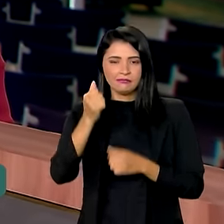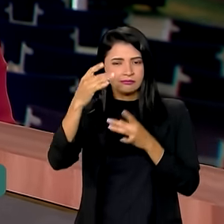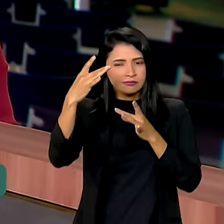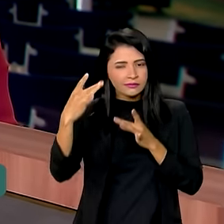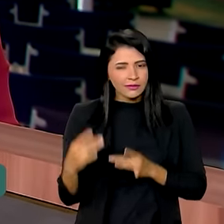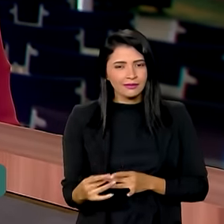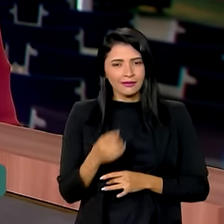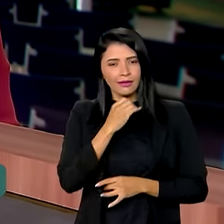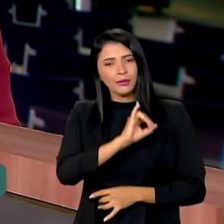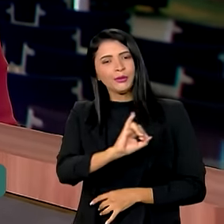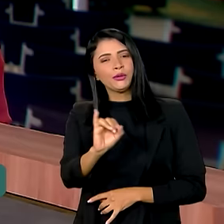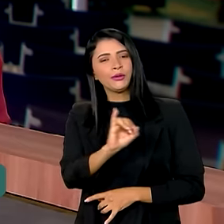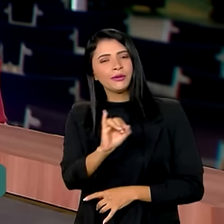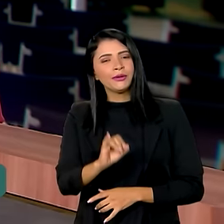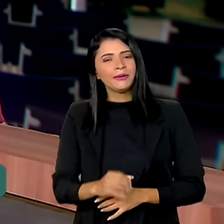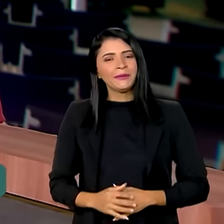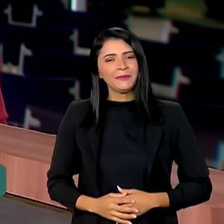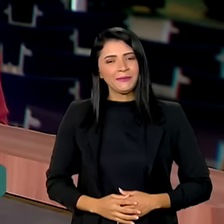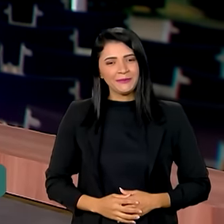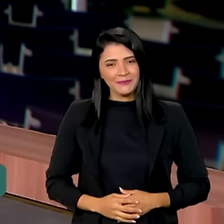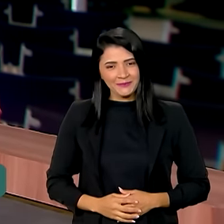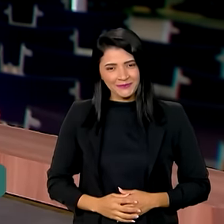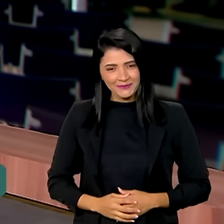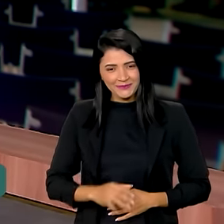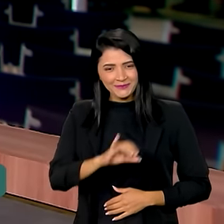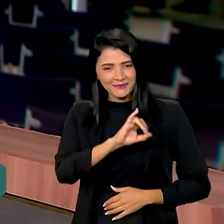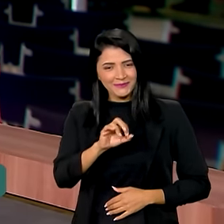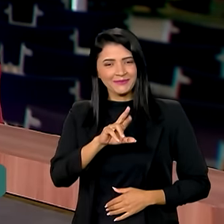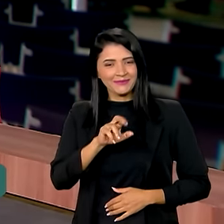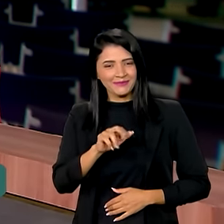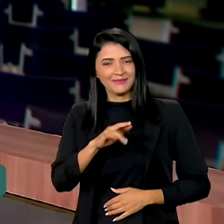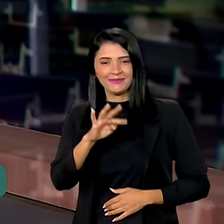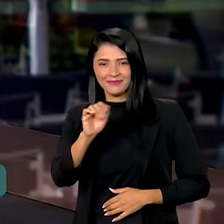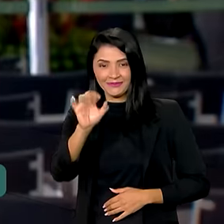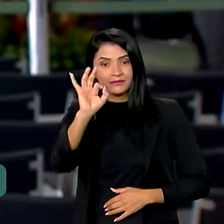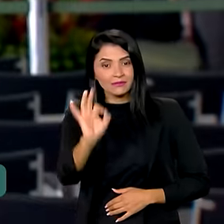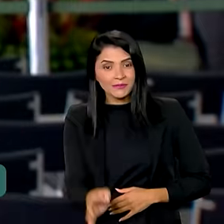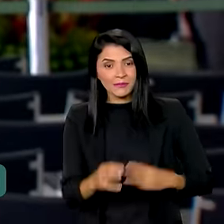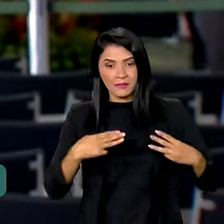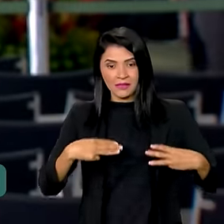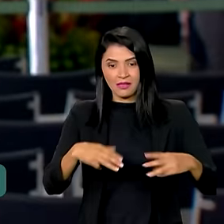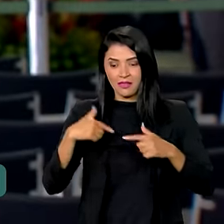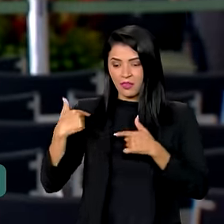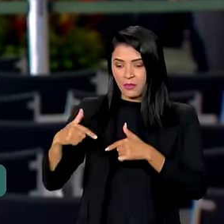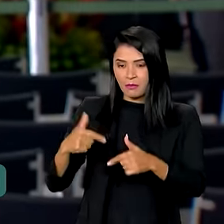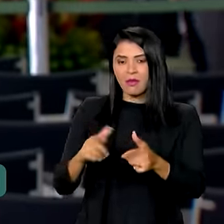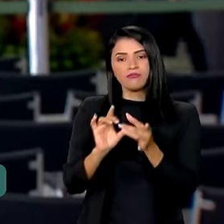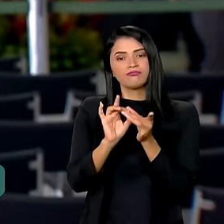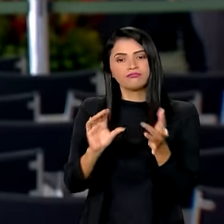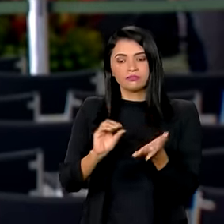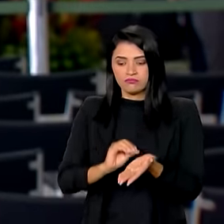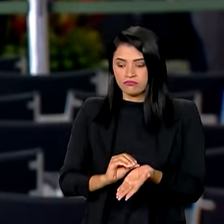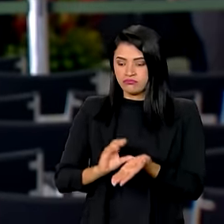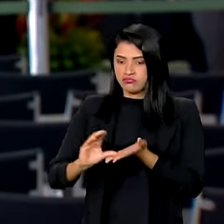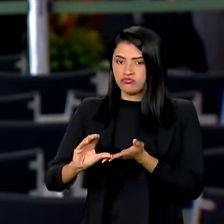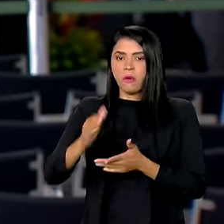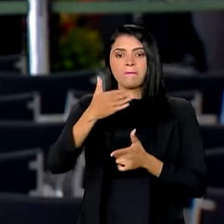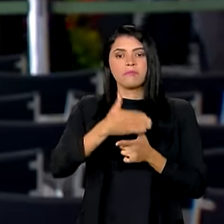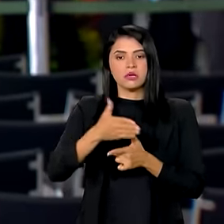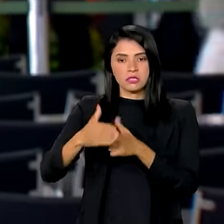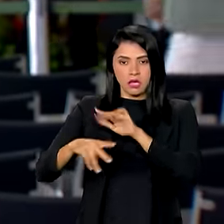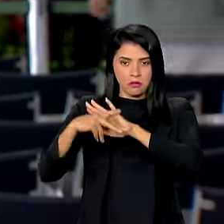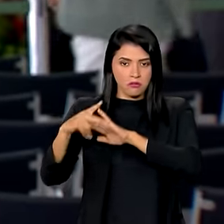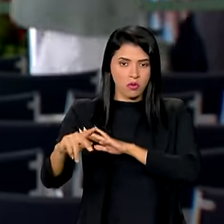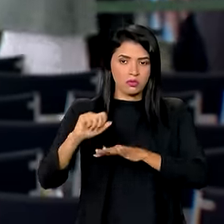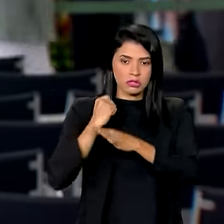detalhes. Oi, Jéssica. Oi, Renata. Exatamente. O Ministério do Trabalho e Emprego liberou uma nova parcela do